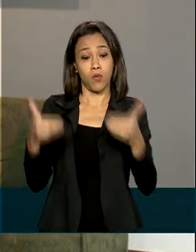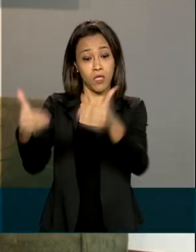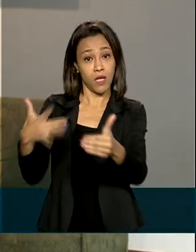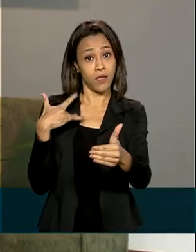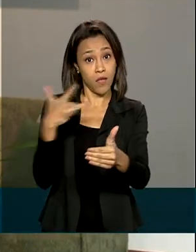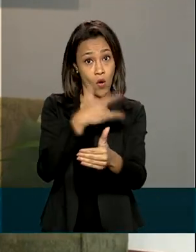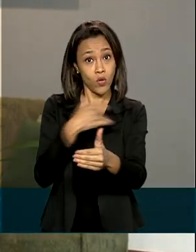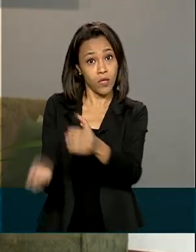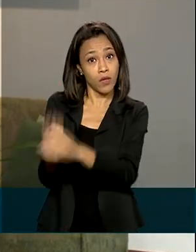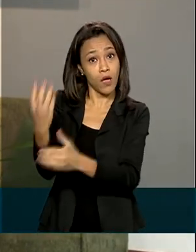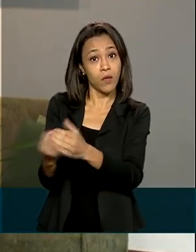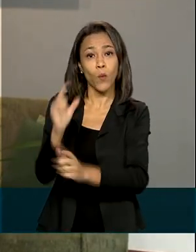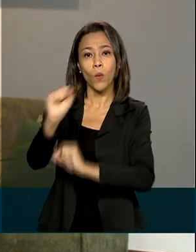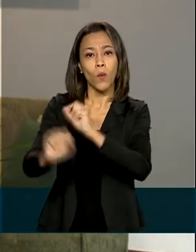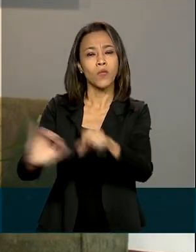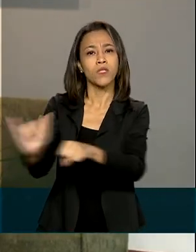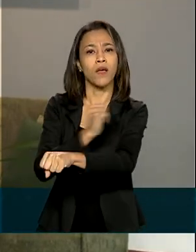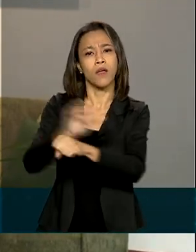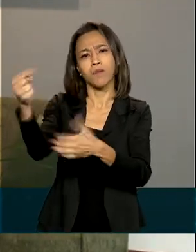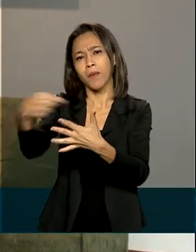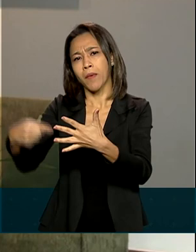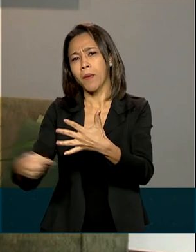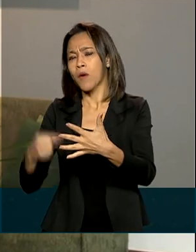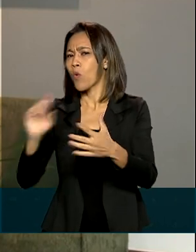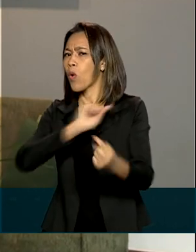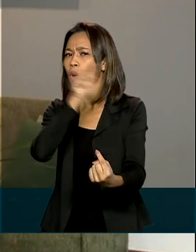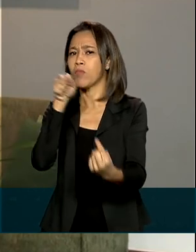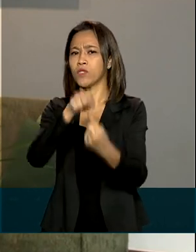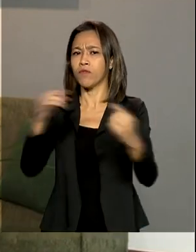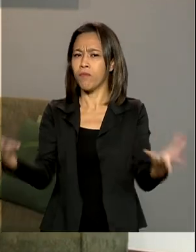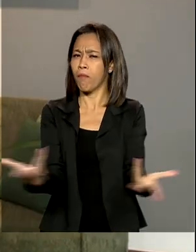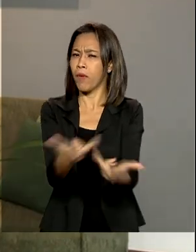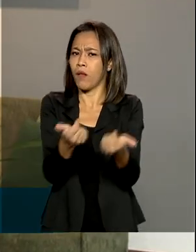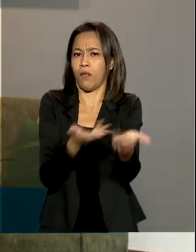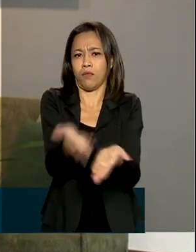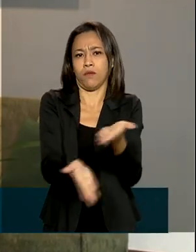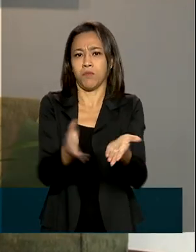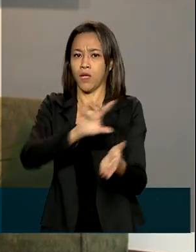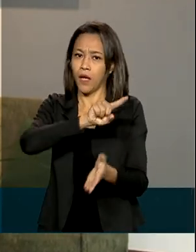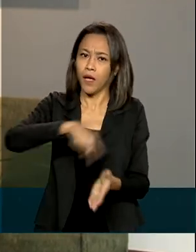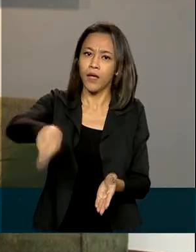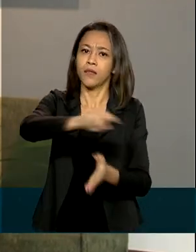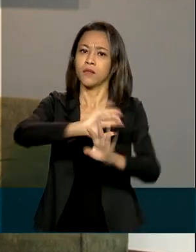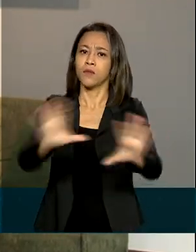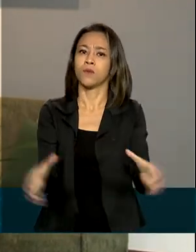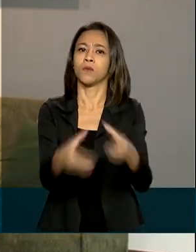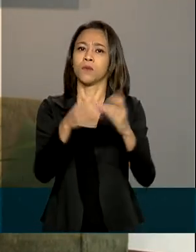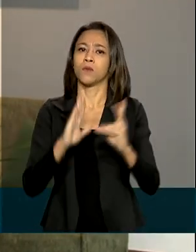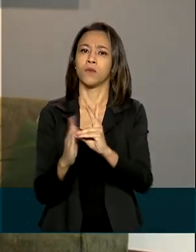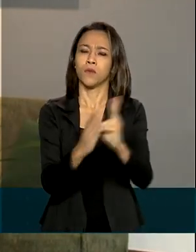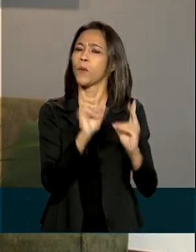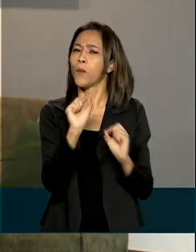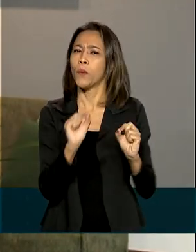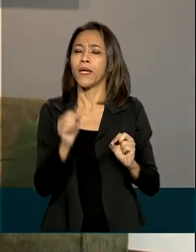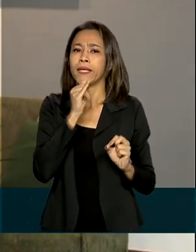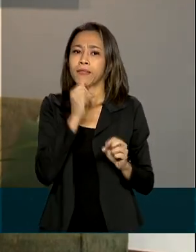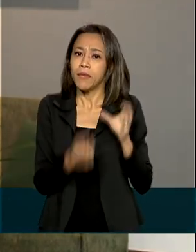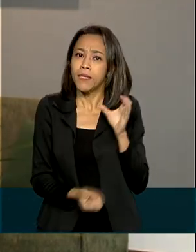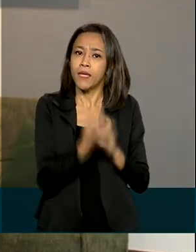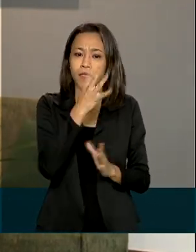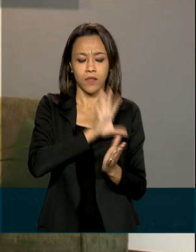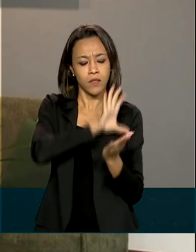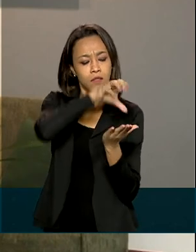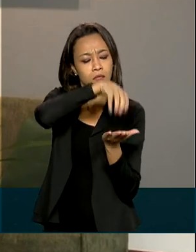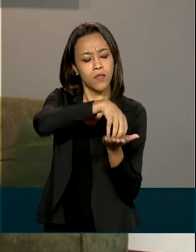estratégias para aprimorar o atendimento a essa população, como por exemplo a criação de unidades de